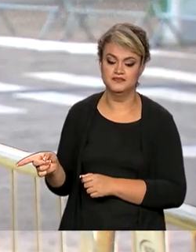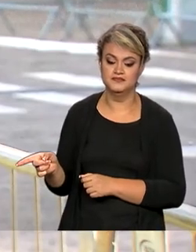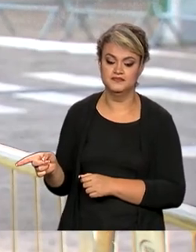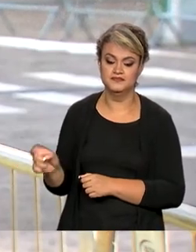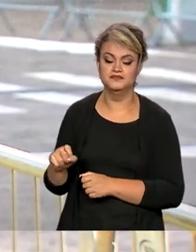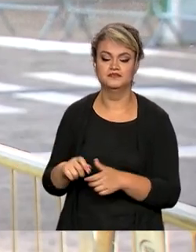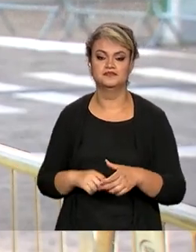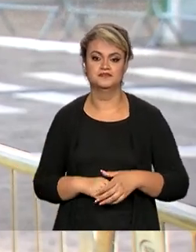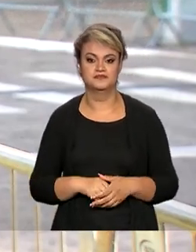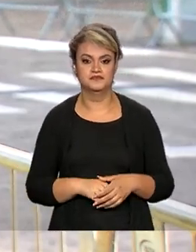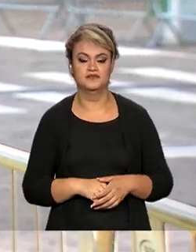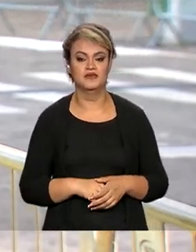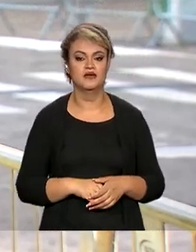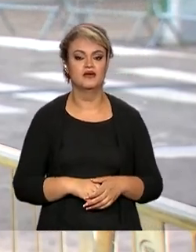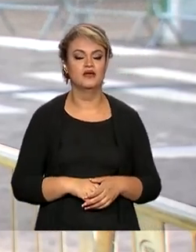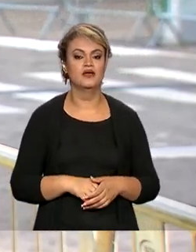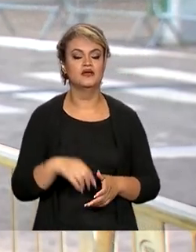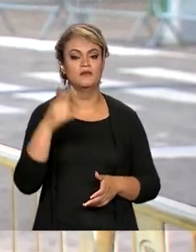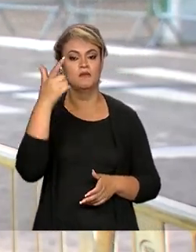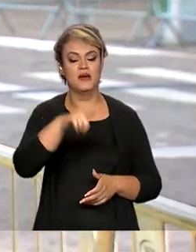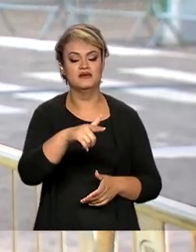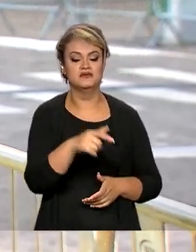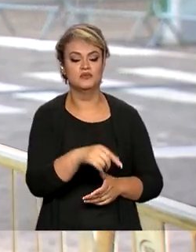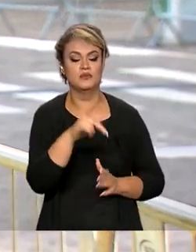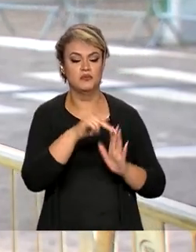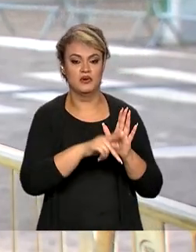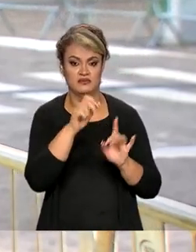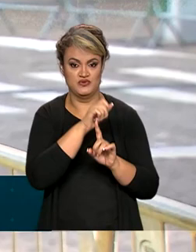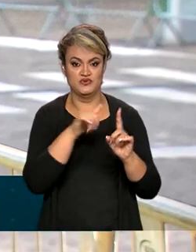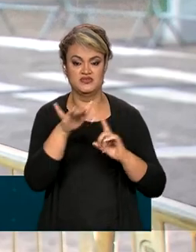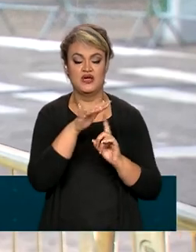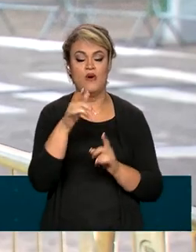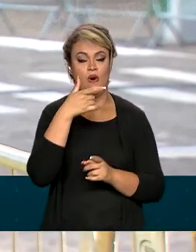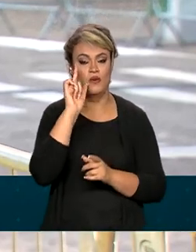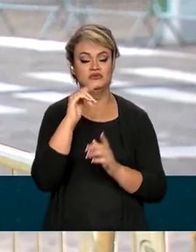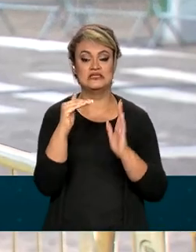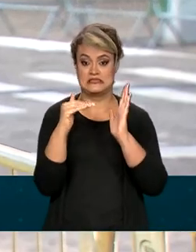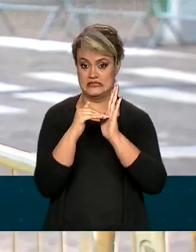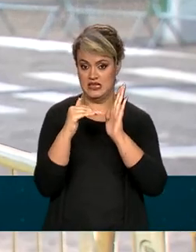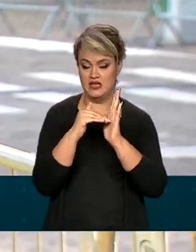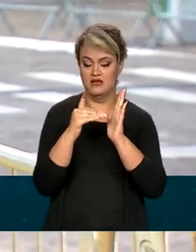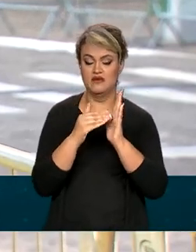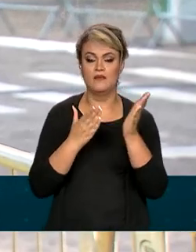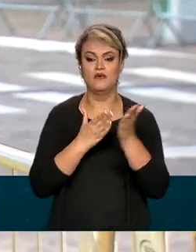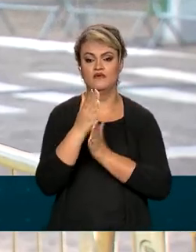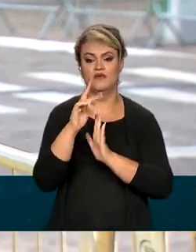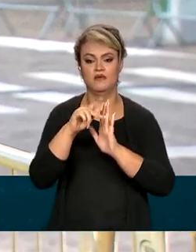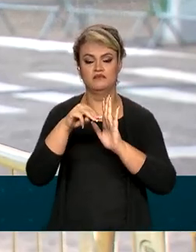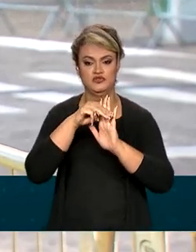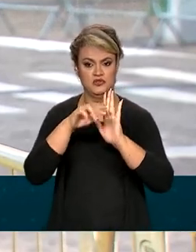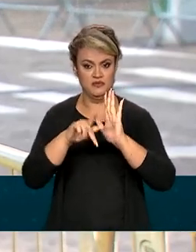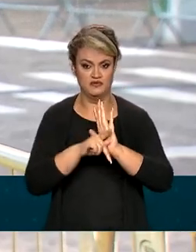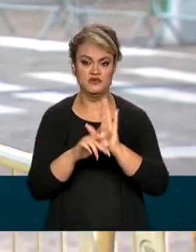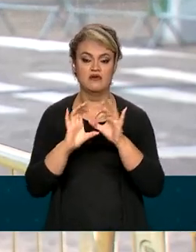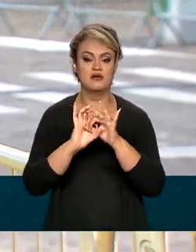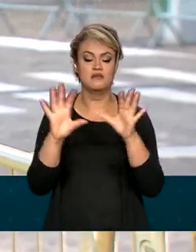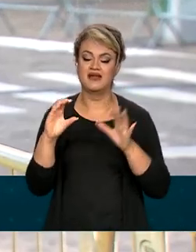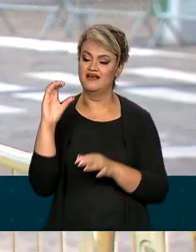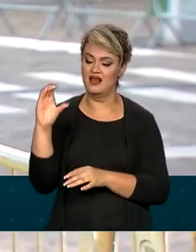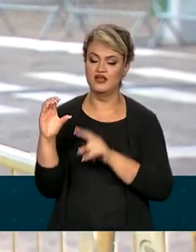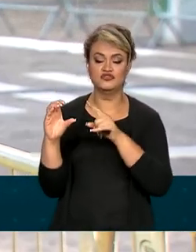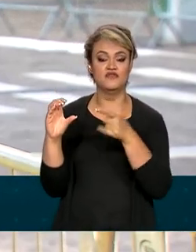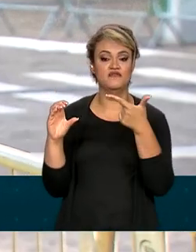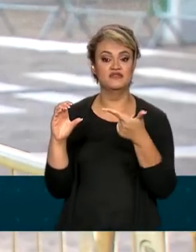.br. E ainda falando sobre programas sociais, ontem o Senado aprovou uma medida provisória que libera crédito de